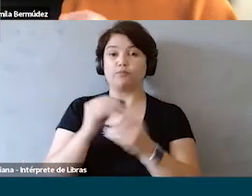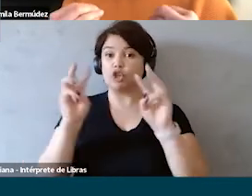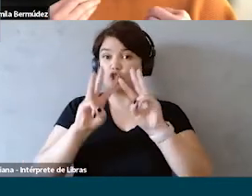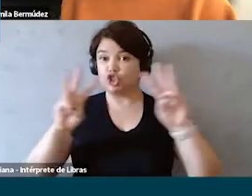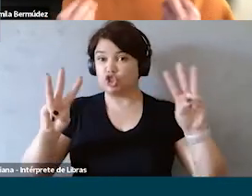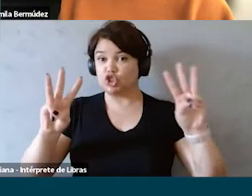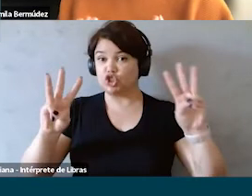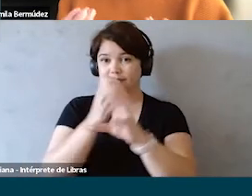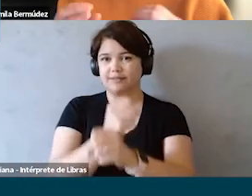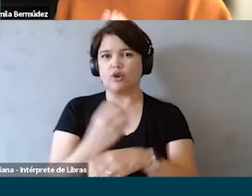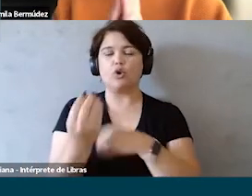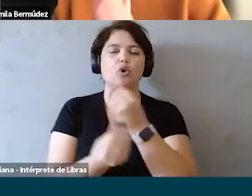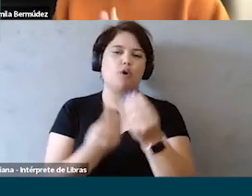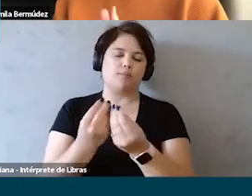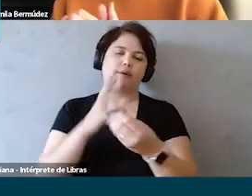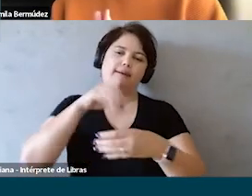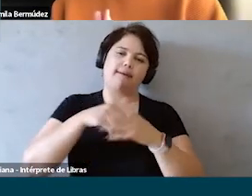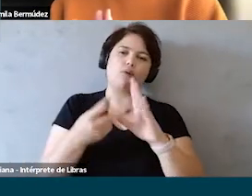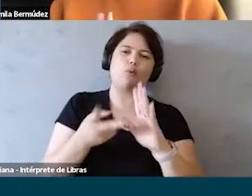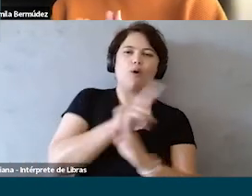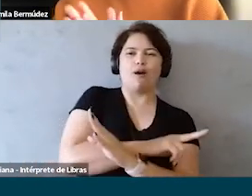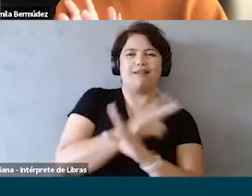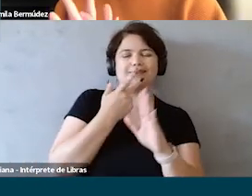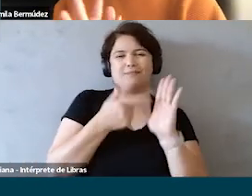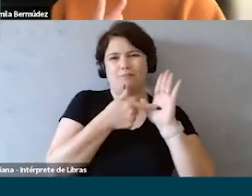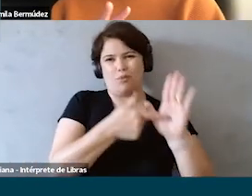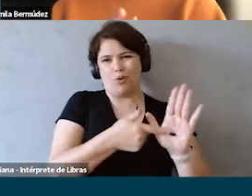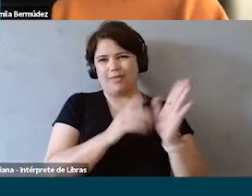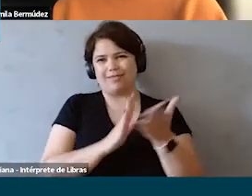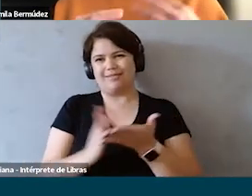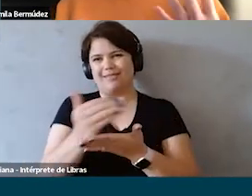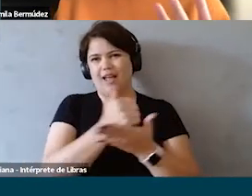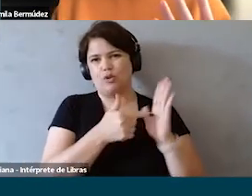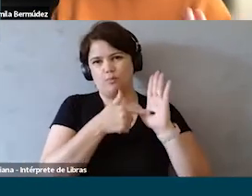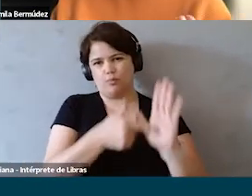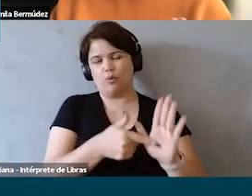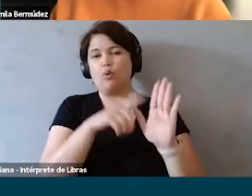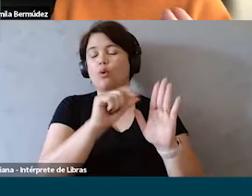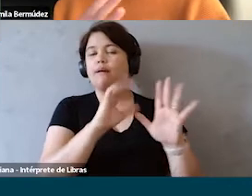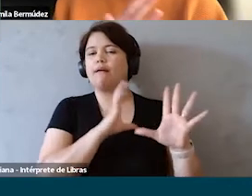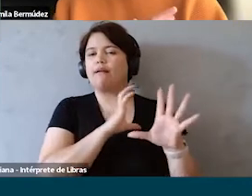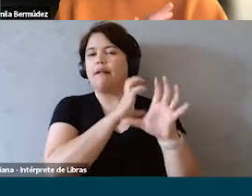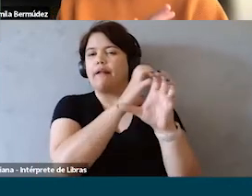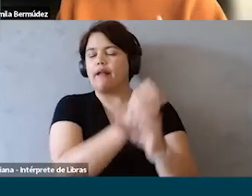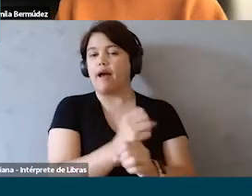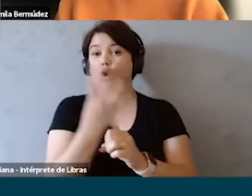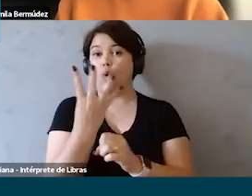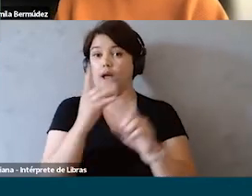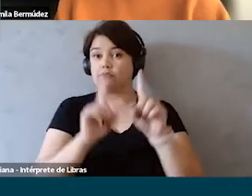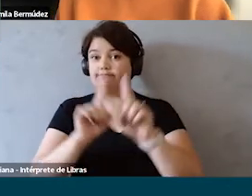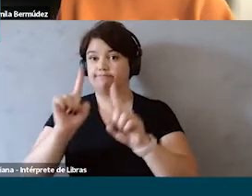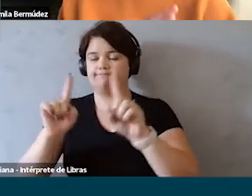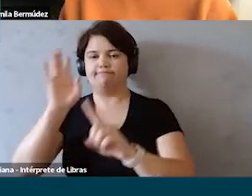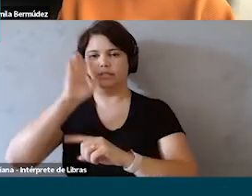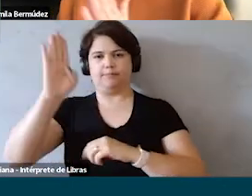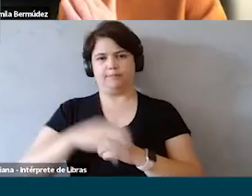está falando de digitalização, o que a gente está falando? É um pouco do que o indicador está falando. E ele foi construído a partir de quatro métricas-chave,